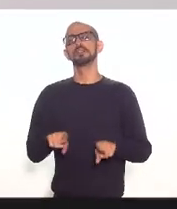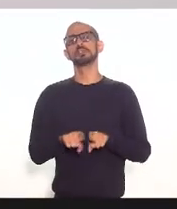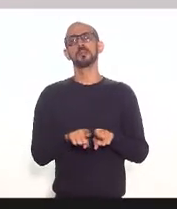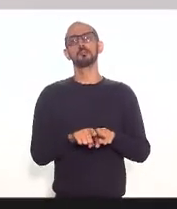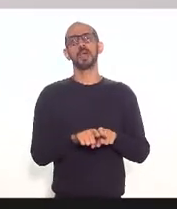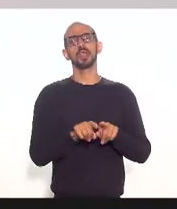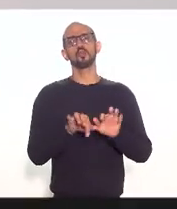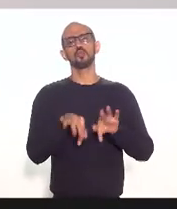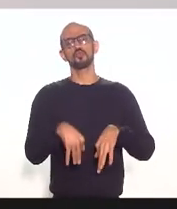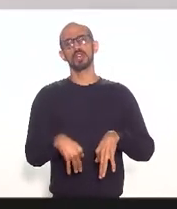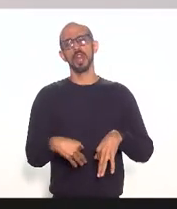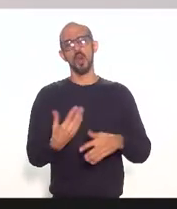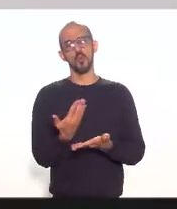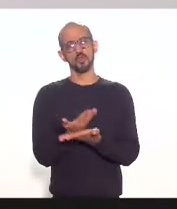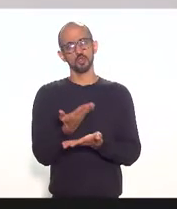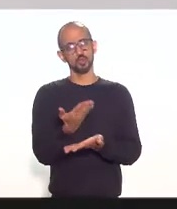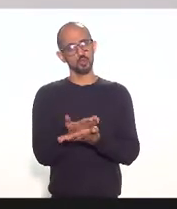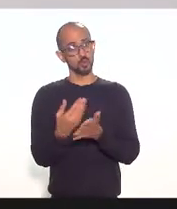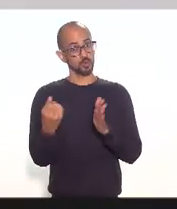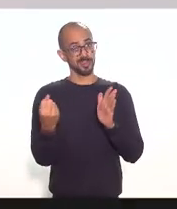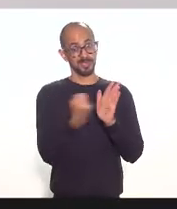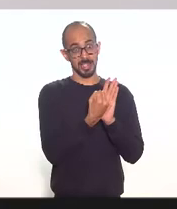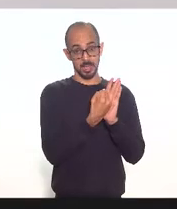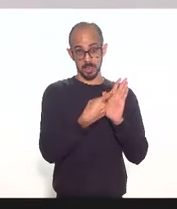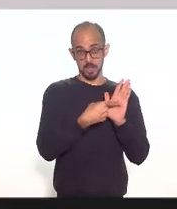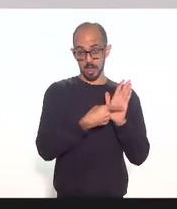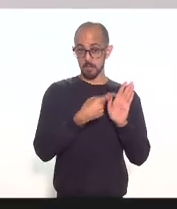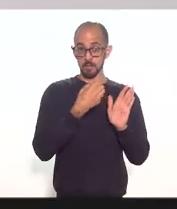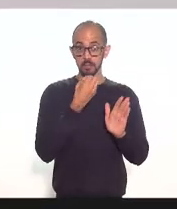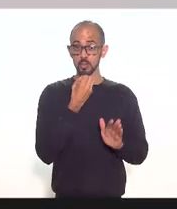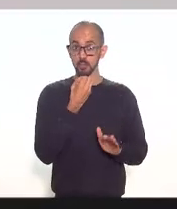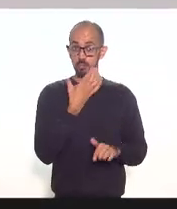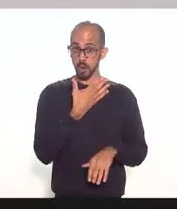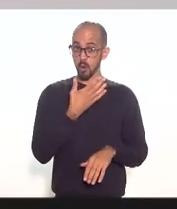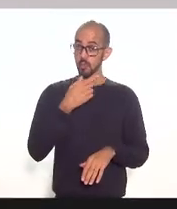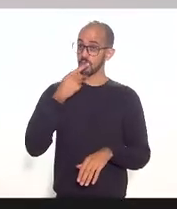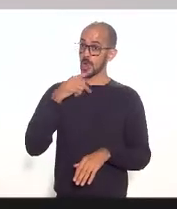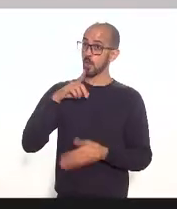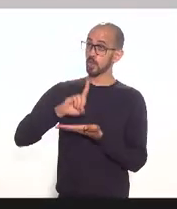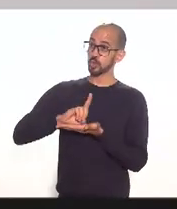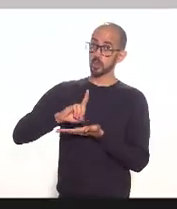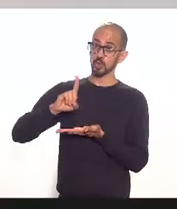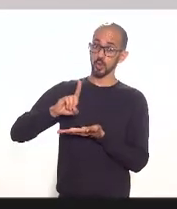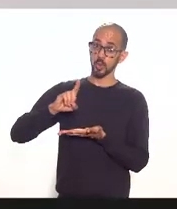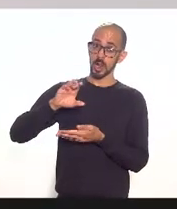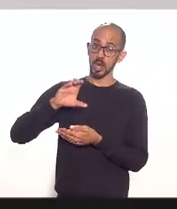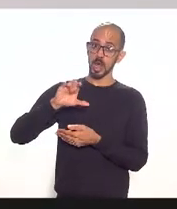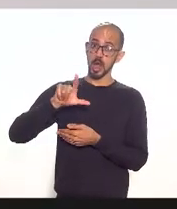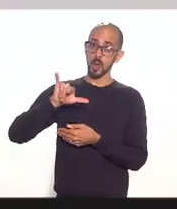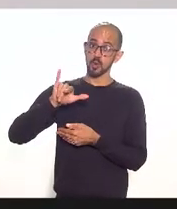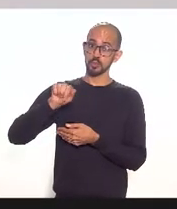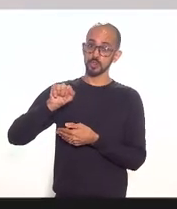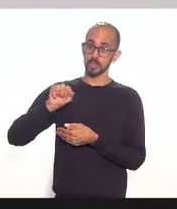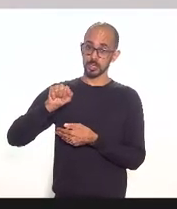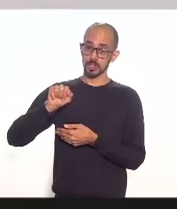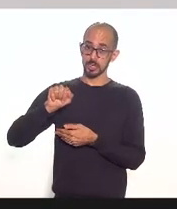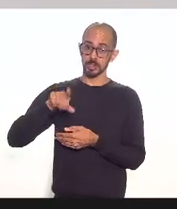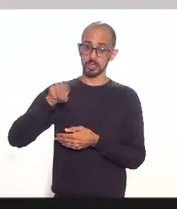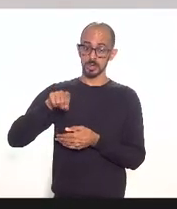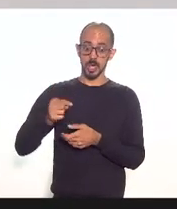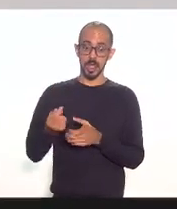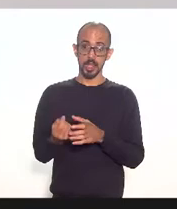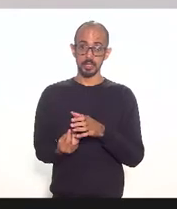relação ao estudo de impacto muito bem pontuado pela doutora Cláudia Freze estamos falando aqui da internalização de um